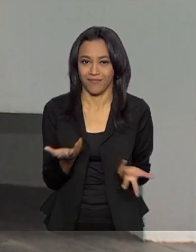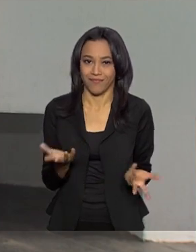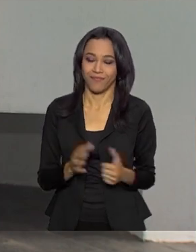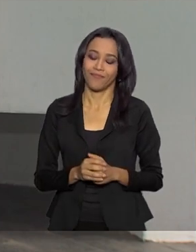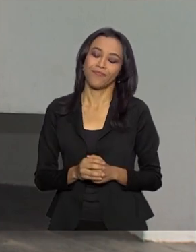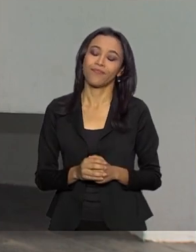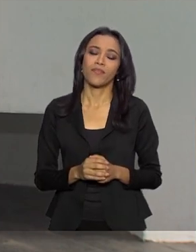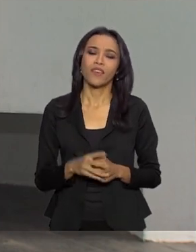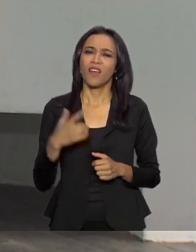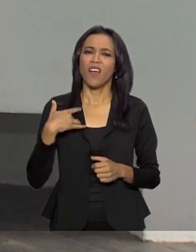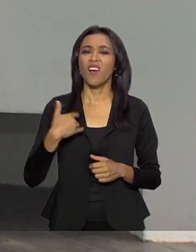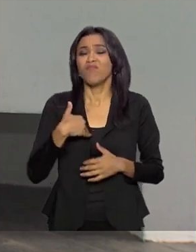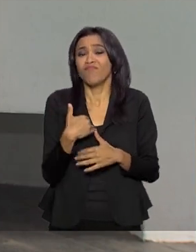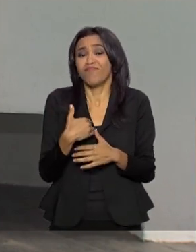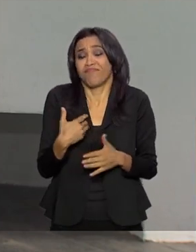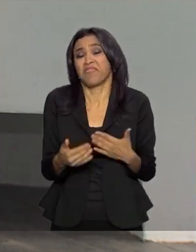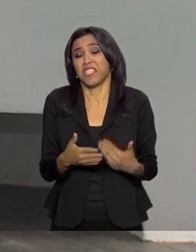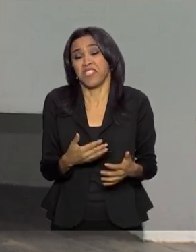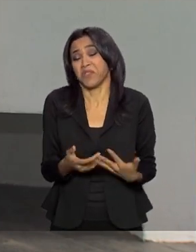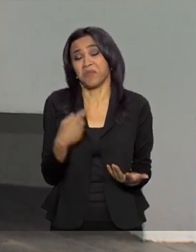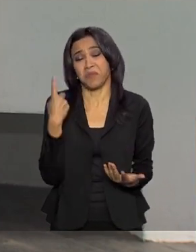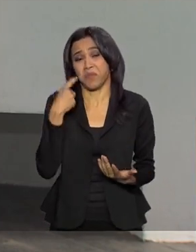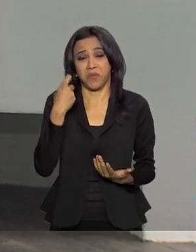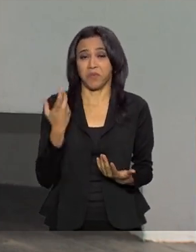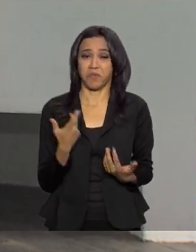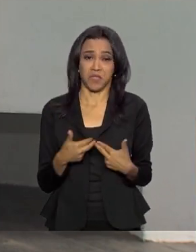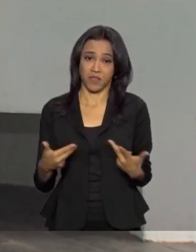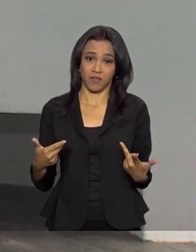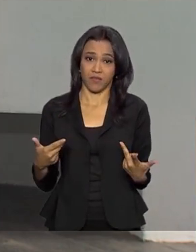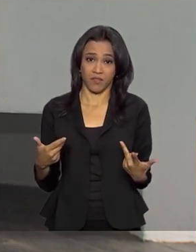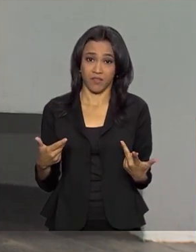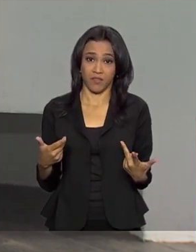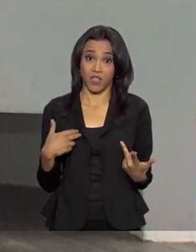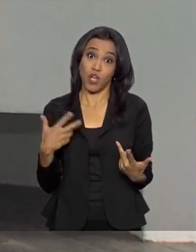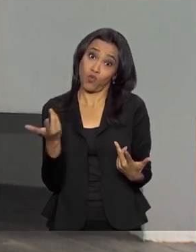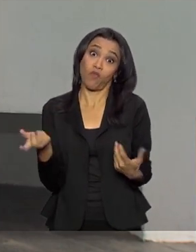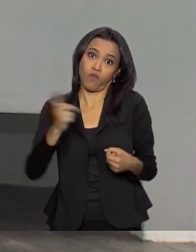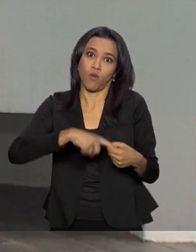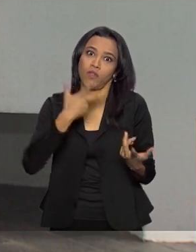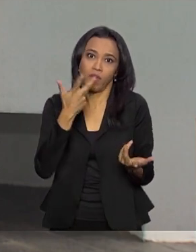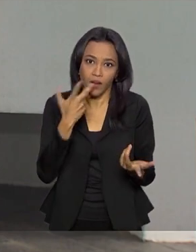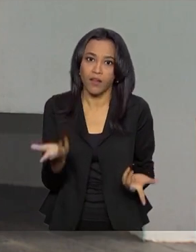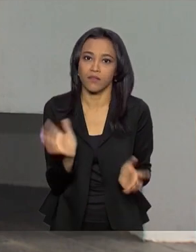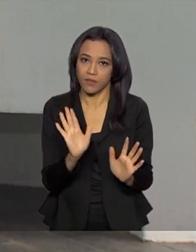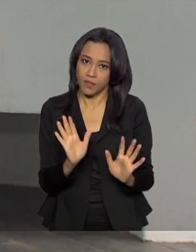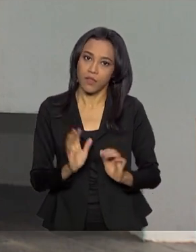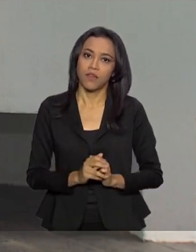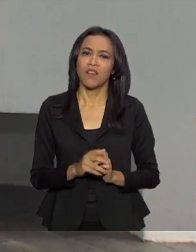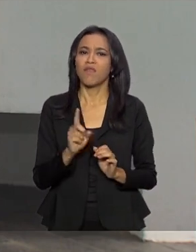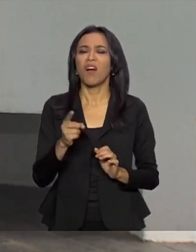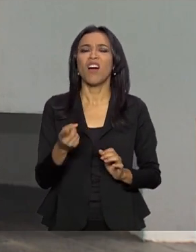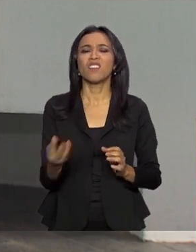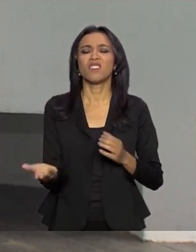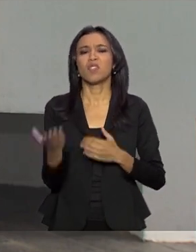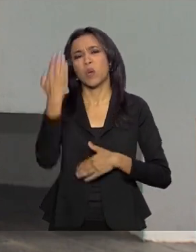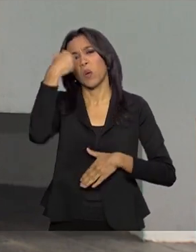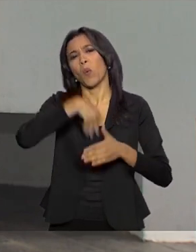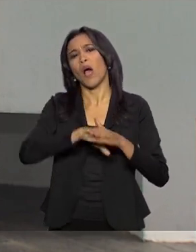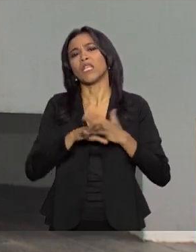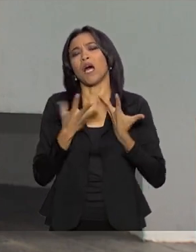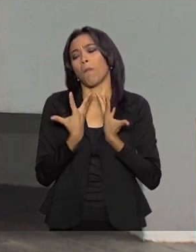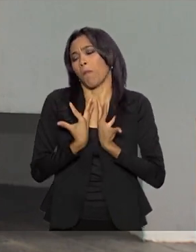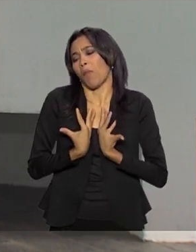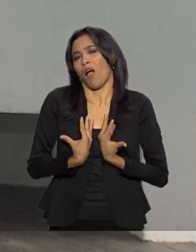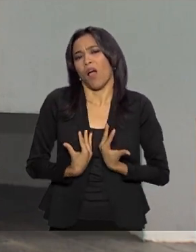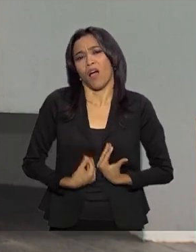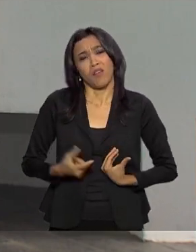Mas você sabe que eu não ligo? Não. Quer dizer, não volto a falar, não volto, mas não guardo rancor. Isso eu